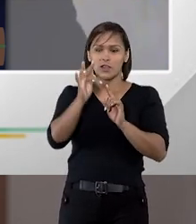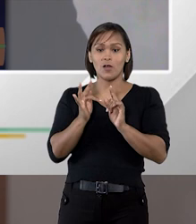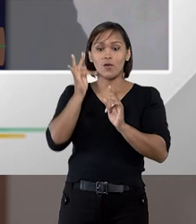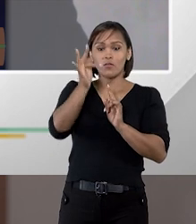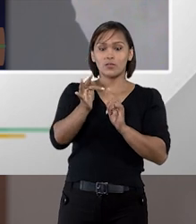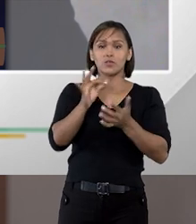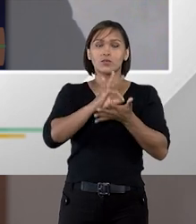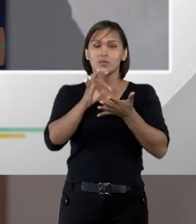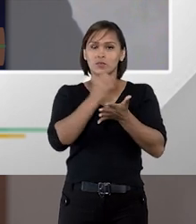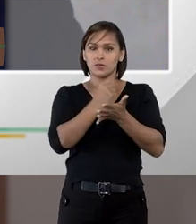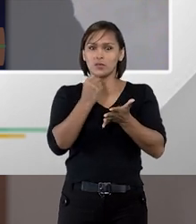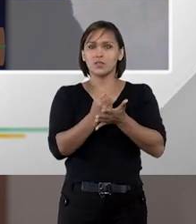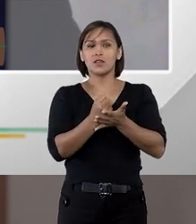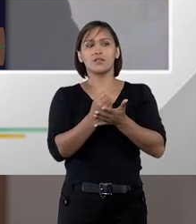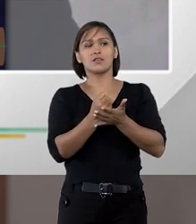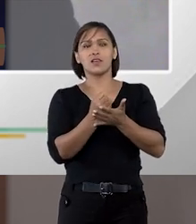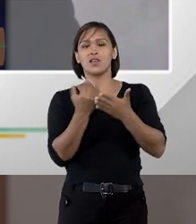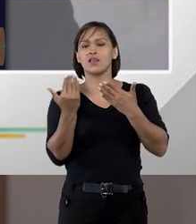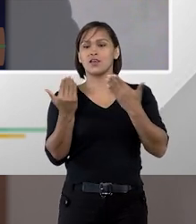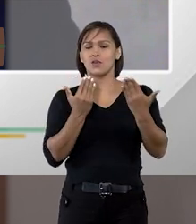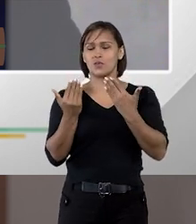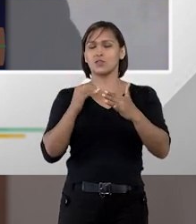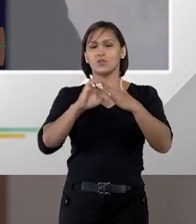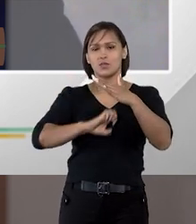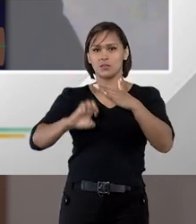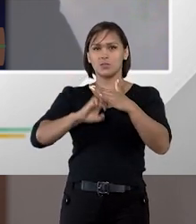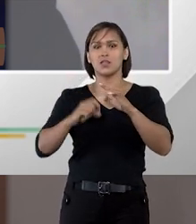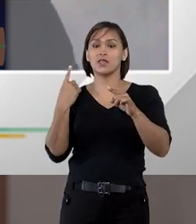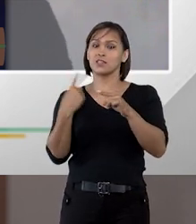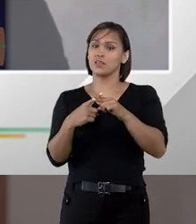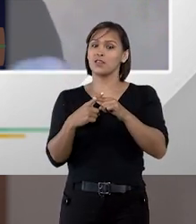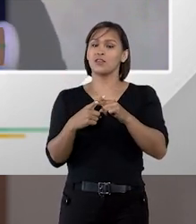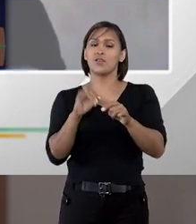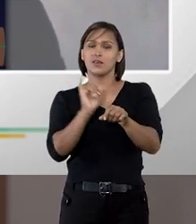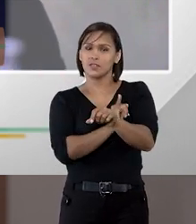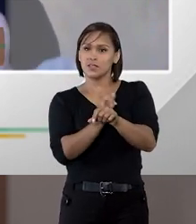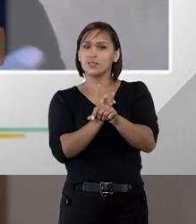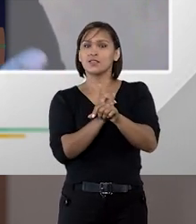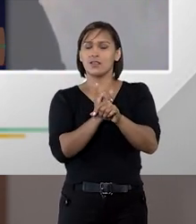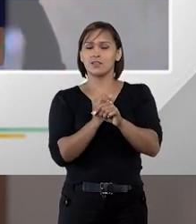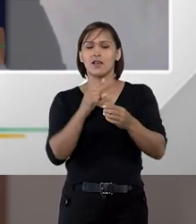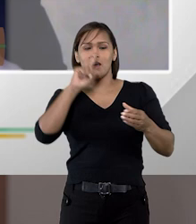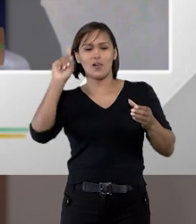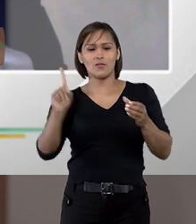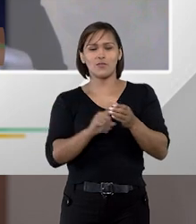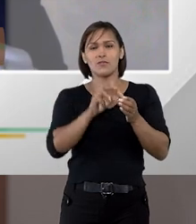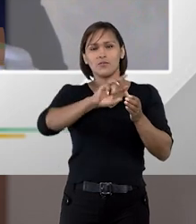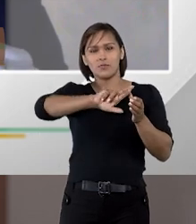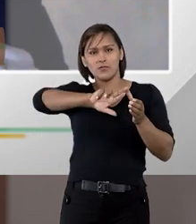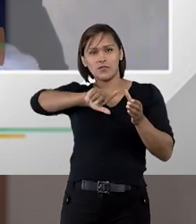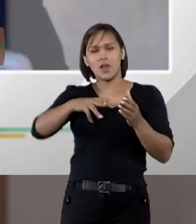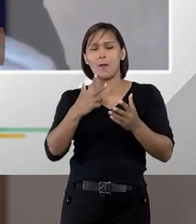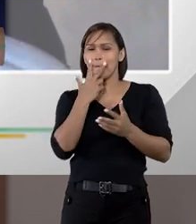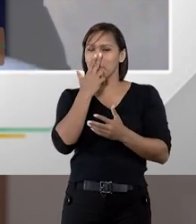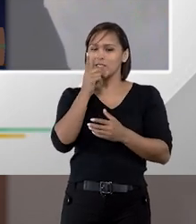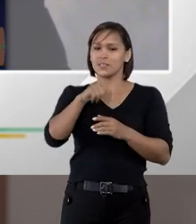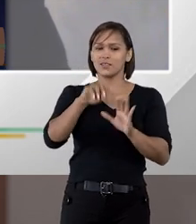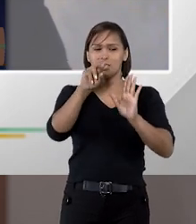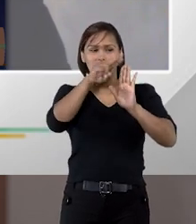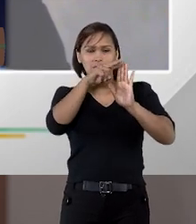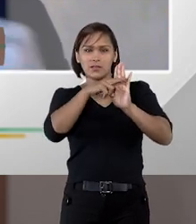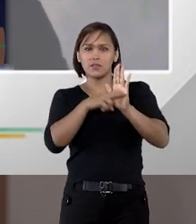do futuro contrato que será celebrado com a empresa vencedora. Então, essa lógica da segregação de funções, me parece, ela é muito